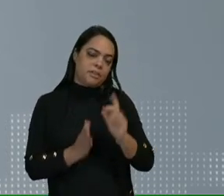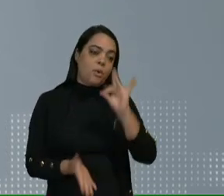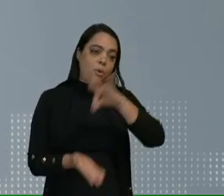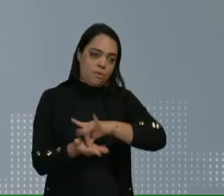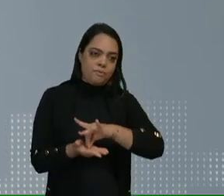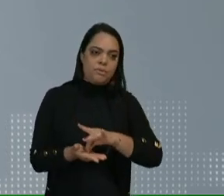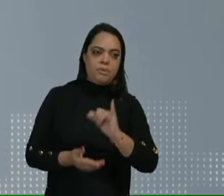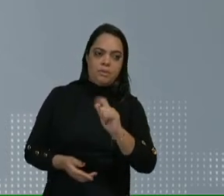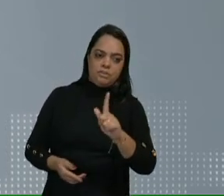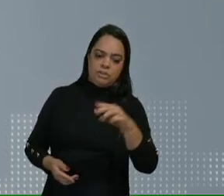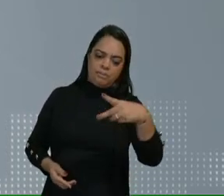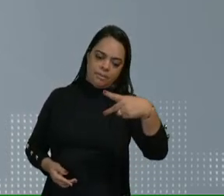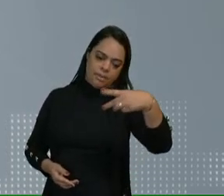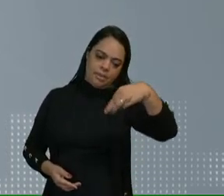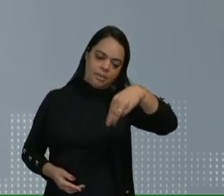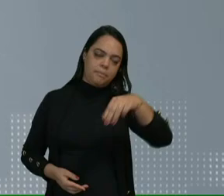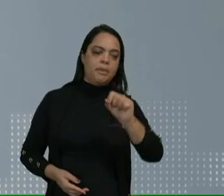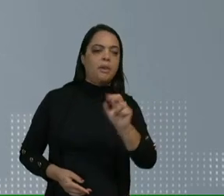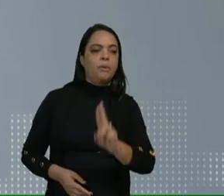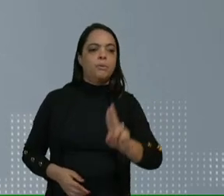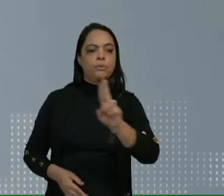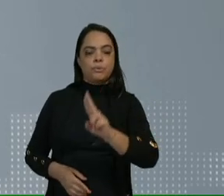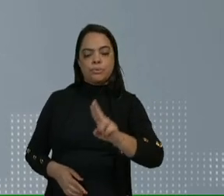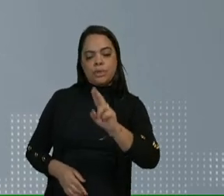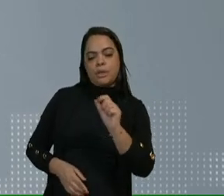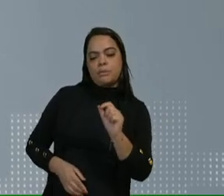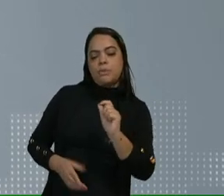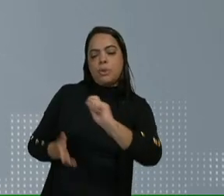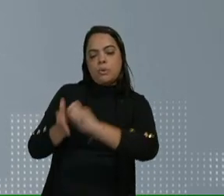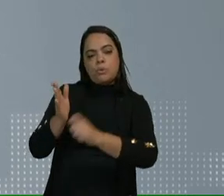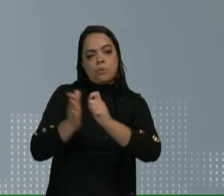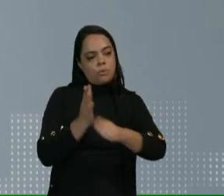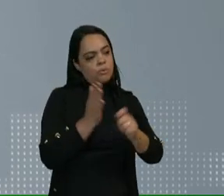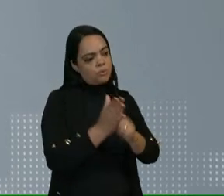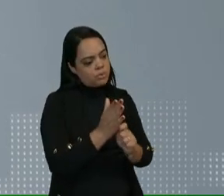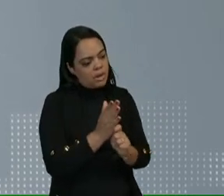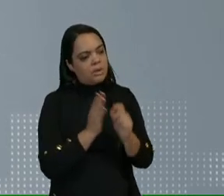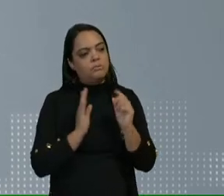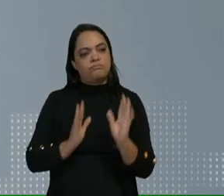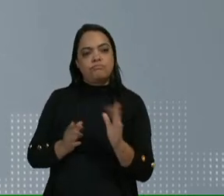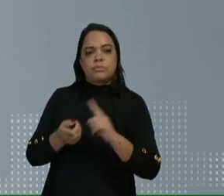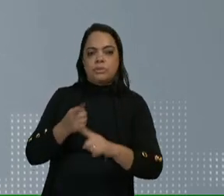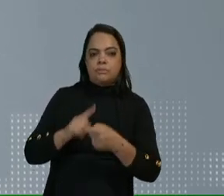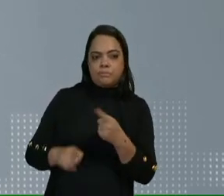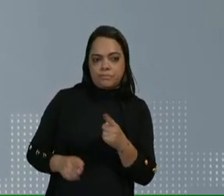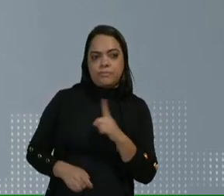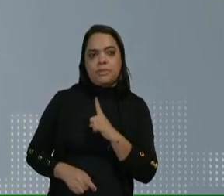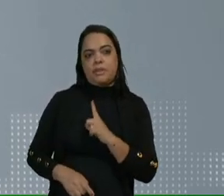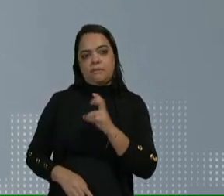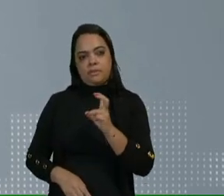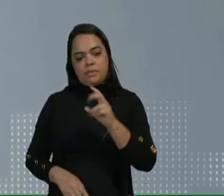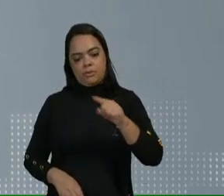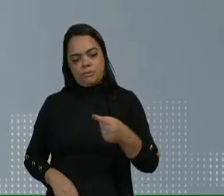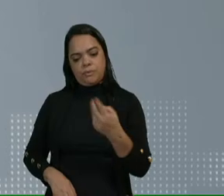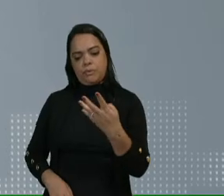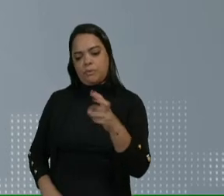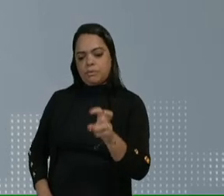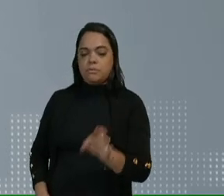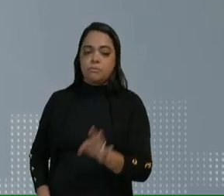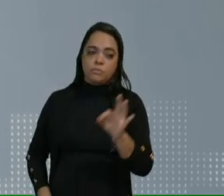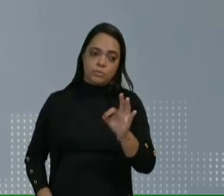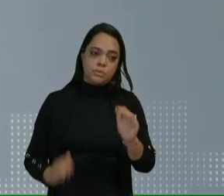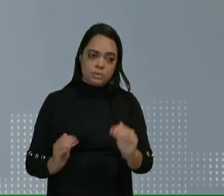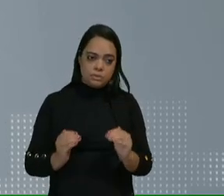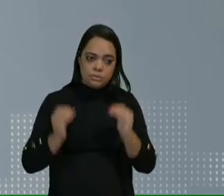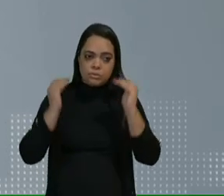O IGPM, índice utilizado para corrigir os contratos que já estão ativos, subiu 5,45%.